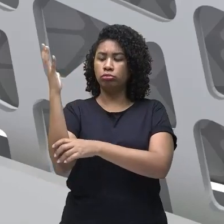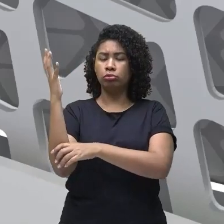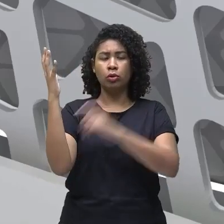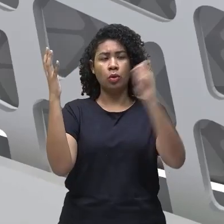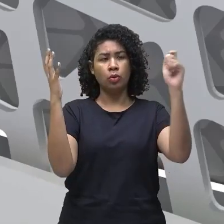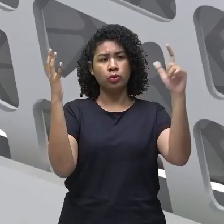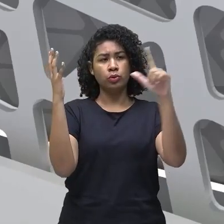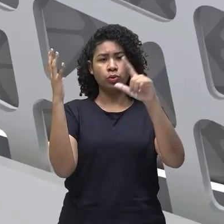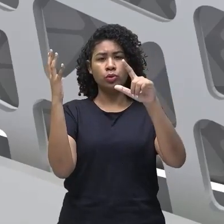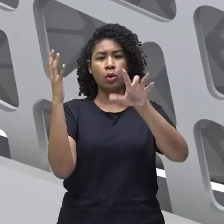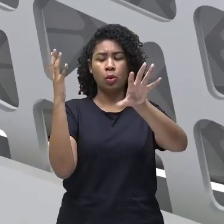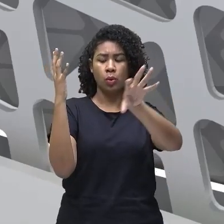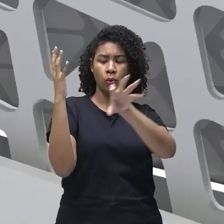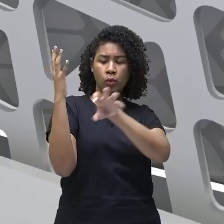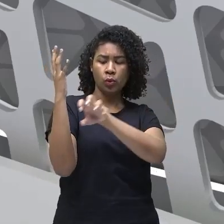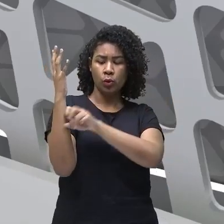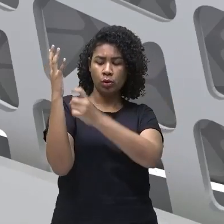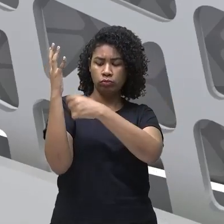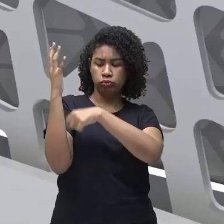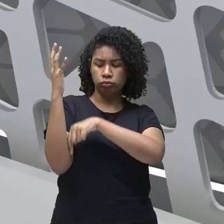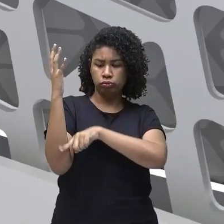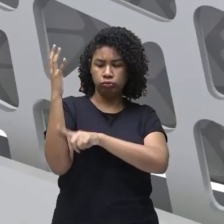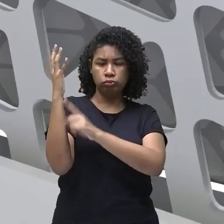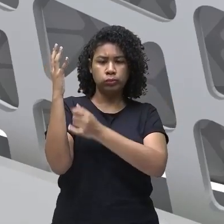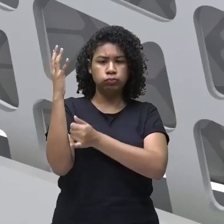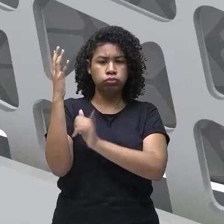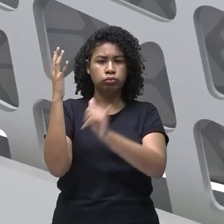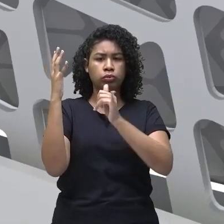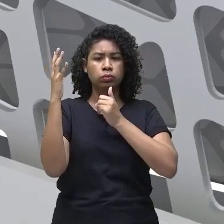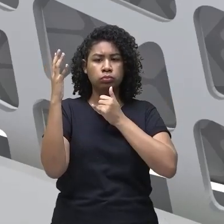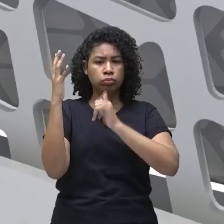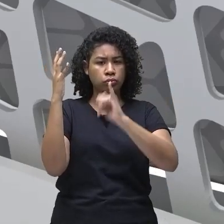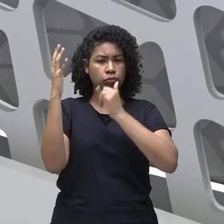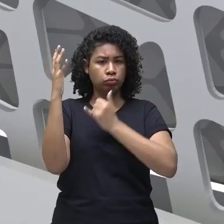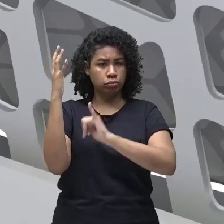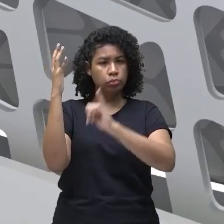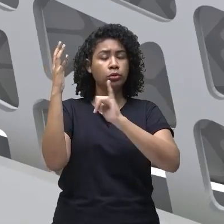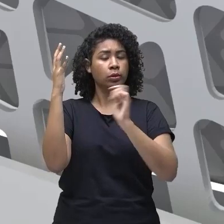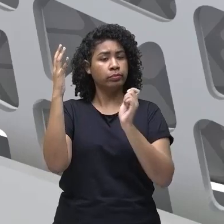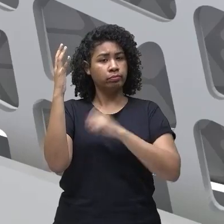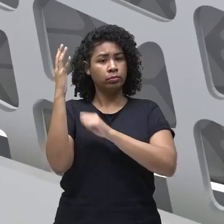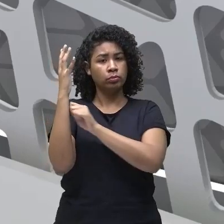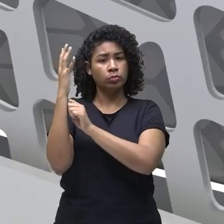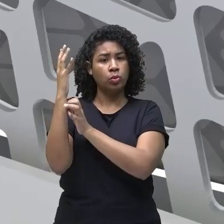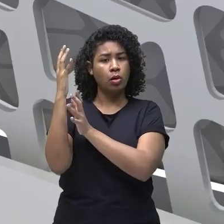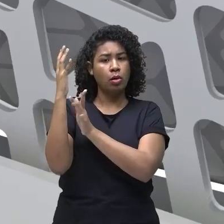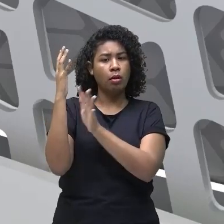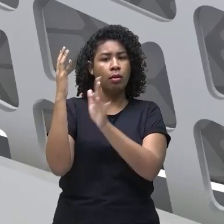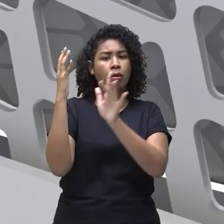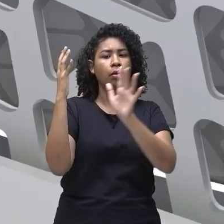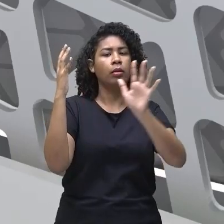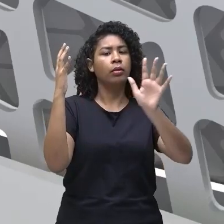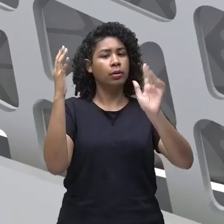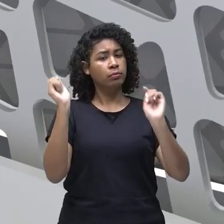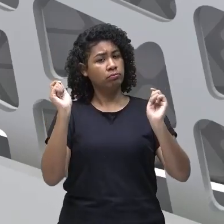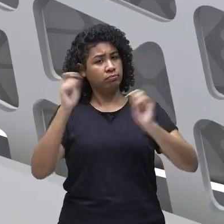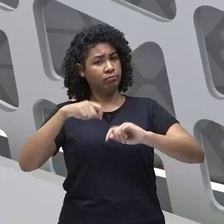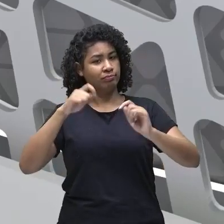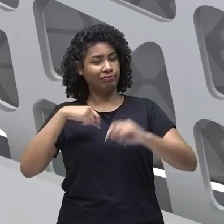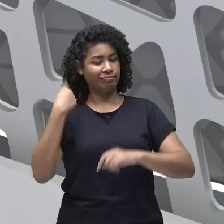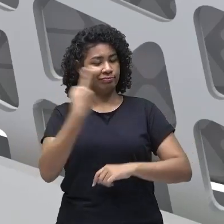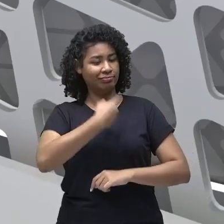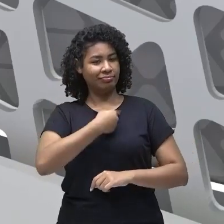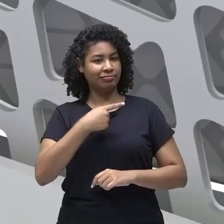energia, e daí dar o início, né? A cadeia alimentar, que também nós estamos